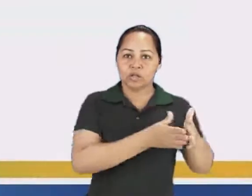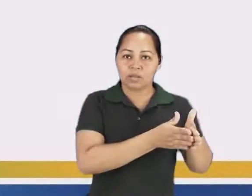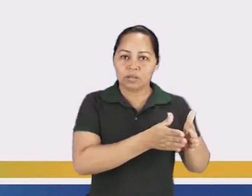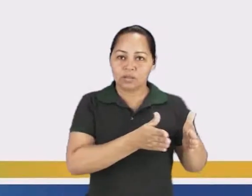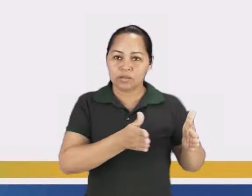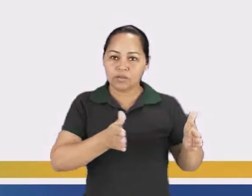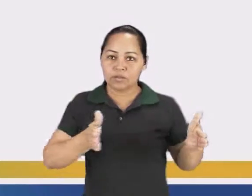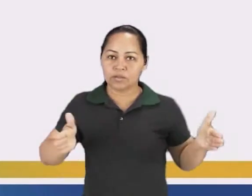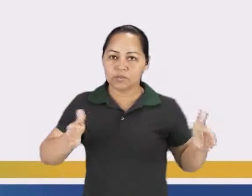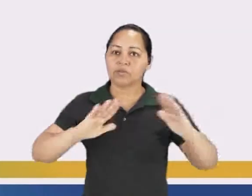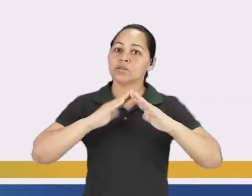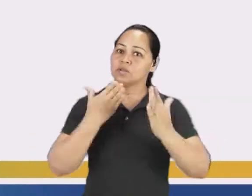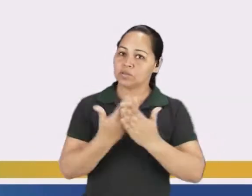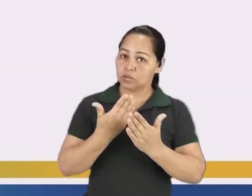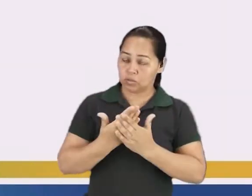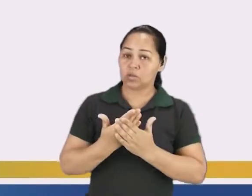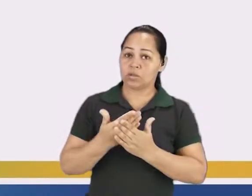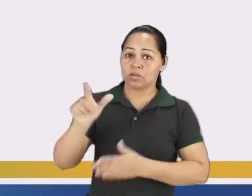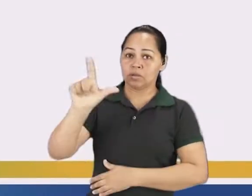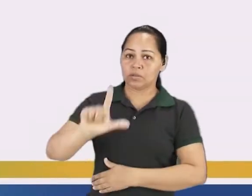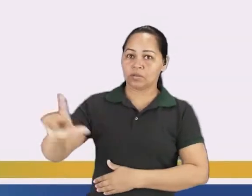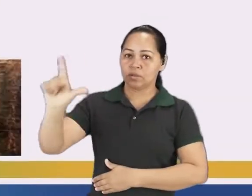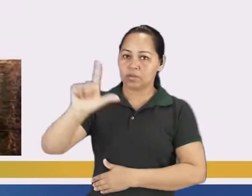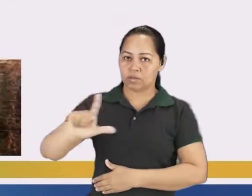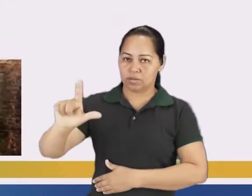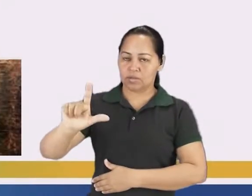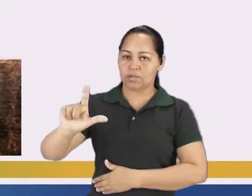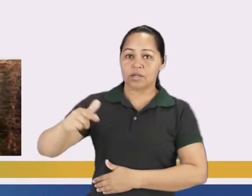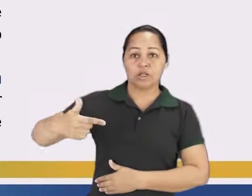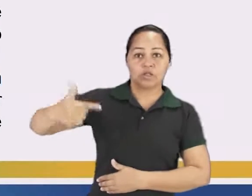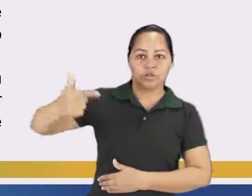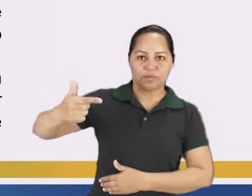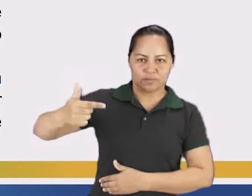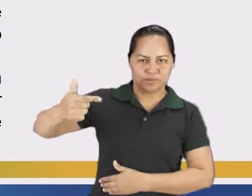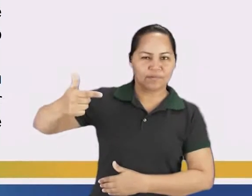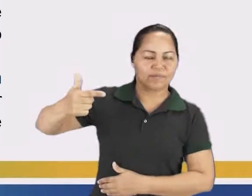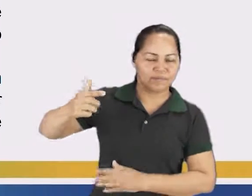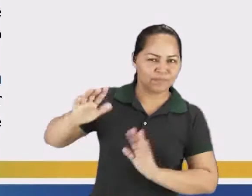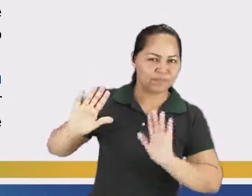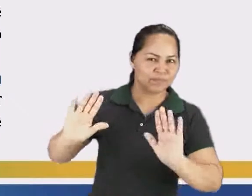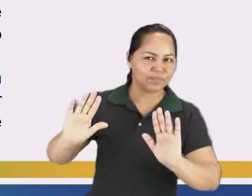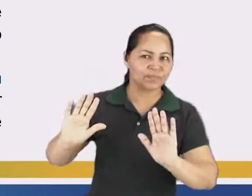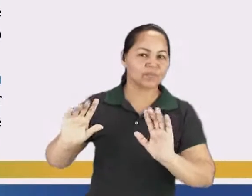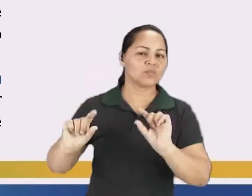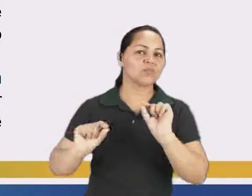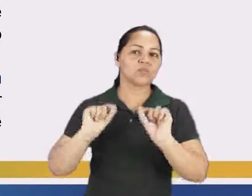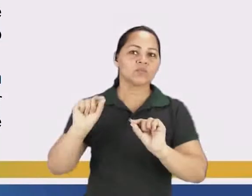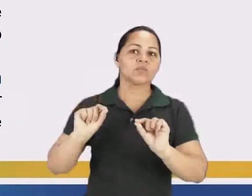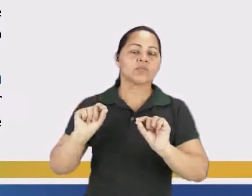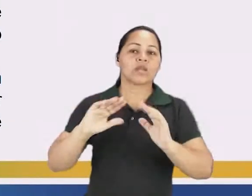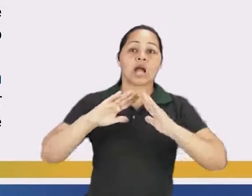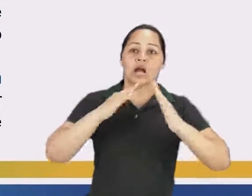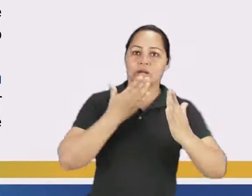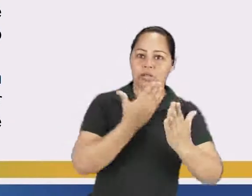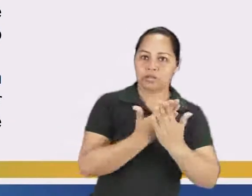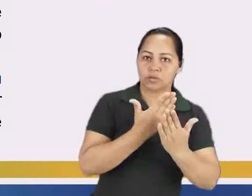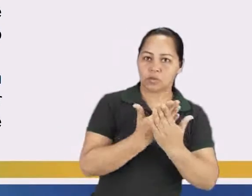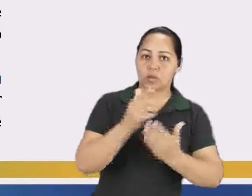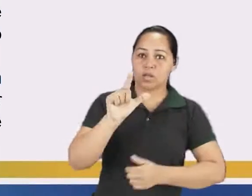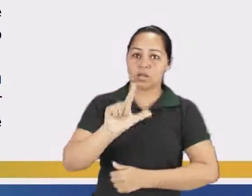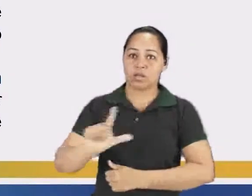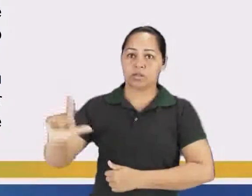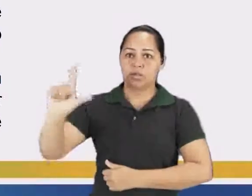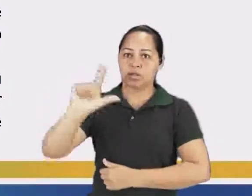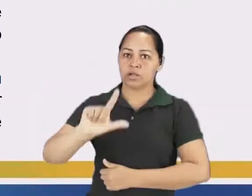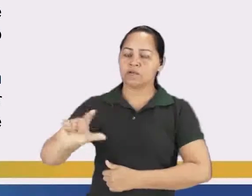Escolas Literárias, parte 2. Então acompanhem comigo. As escolas literárias, elas foram muito